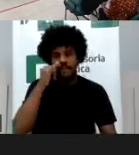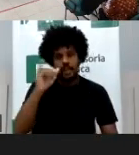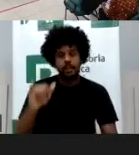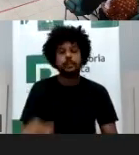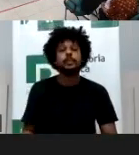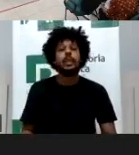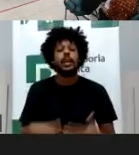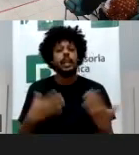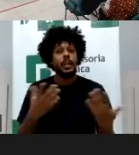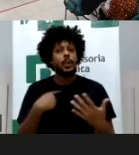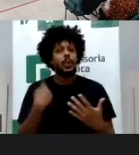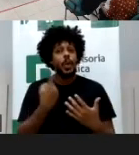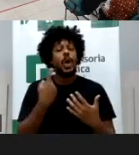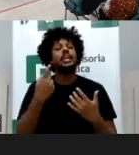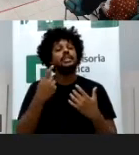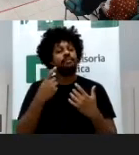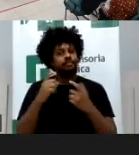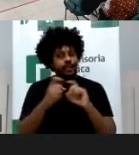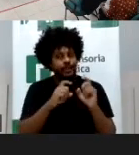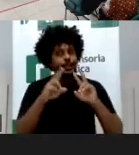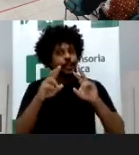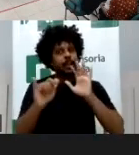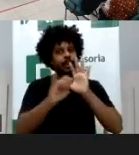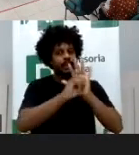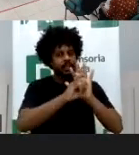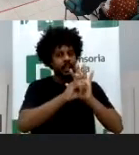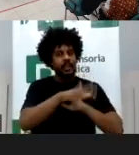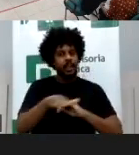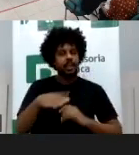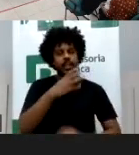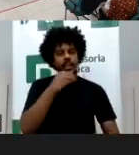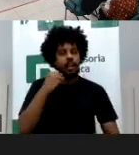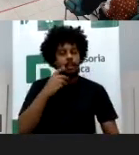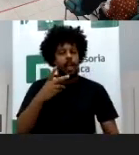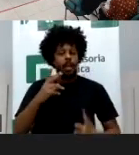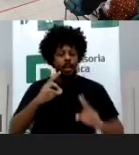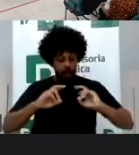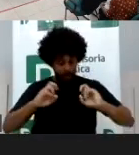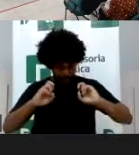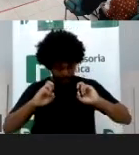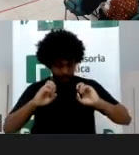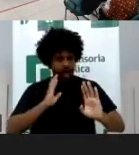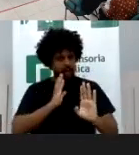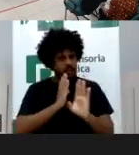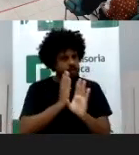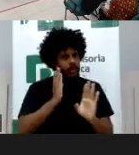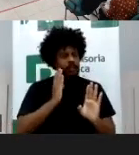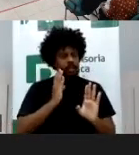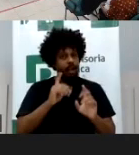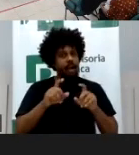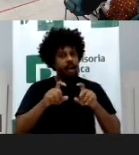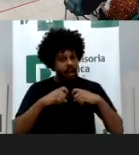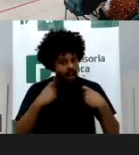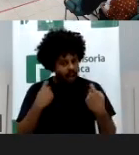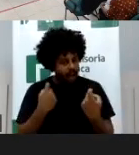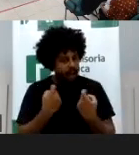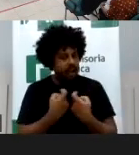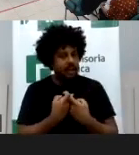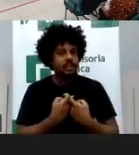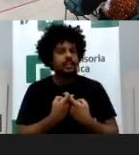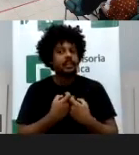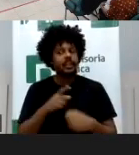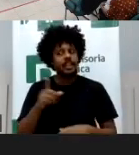e, sobretudo, adolescentes, descobrindo a sua sexualidade e questões relacionadas à sua identidade de gênero, controle dos pais pode servir para